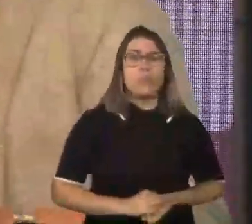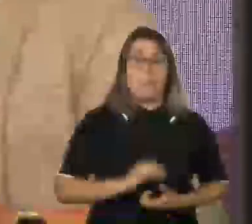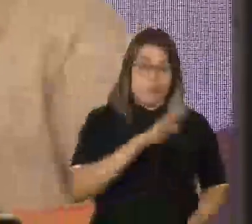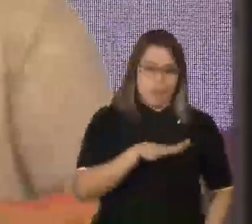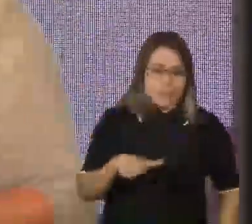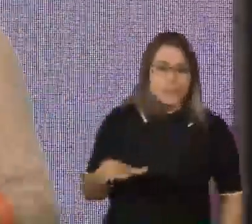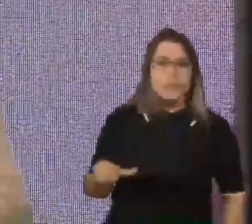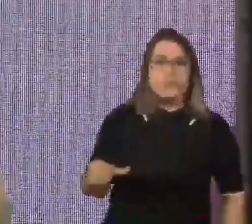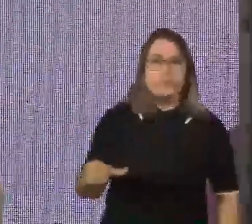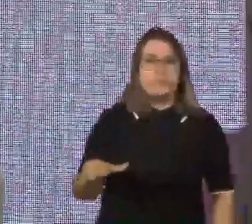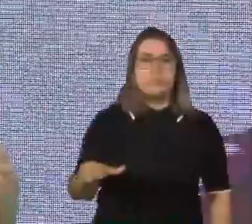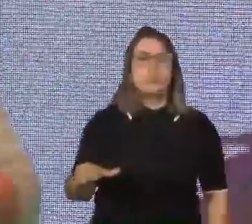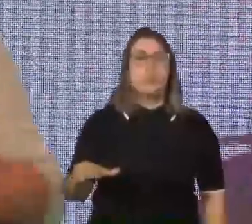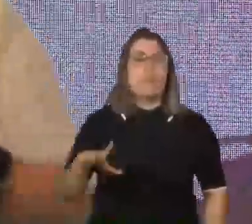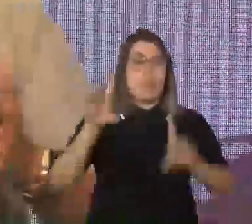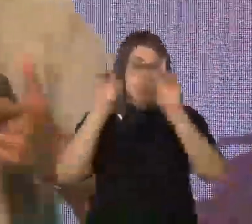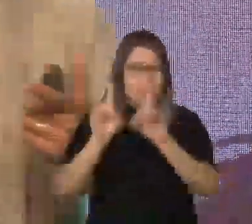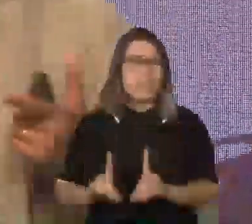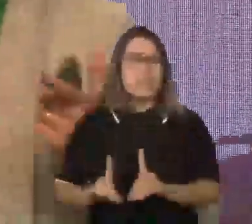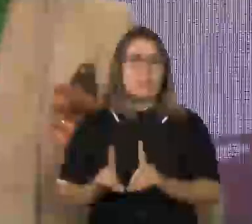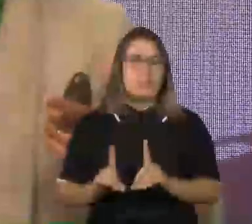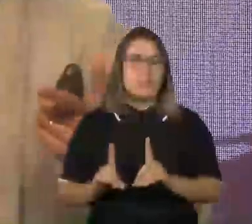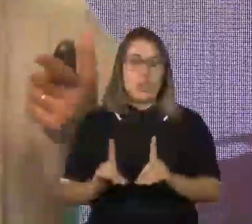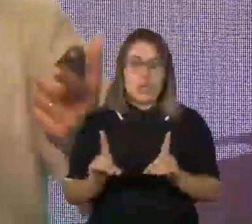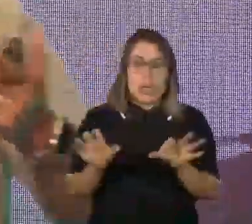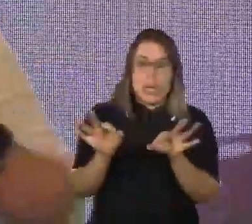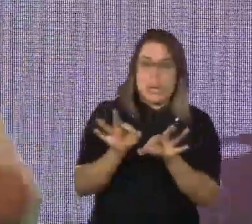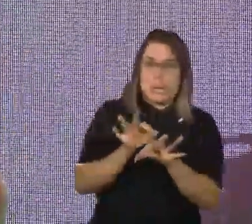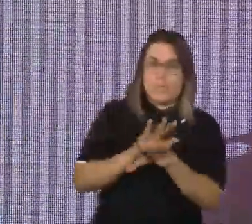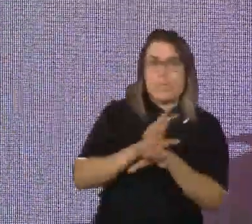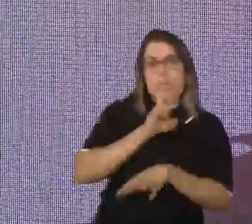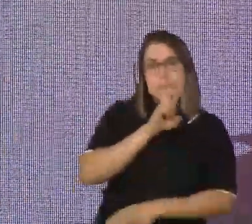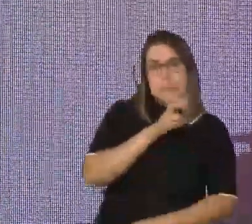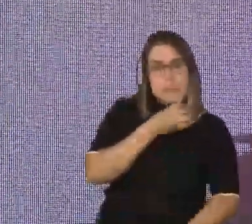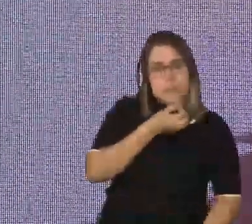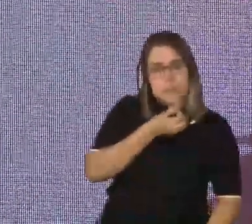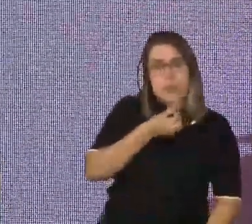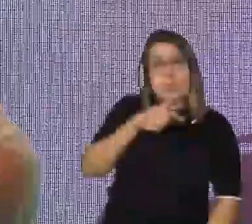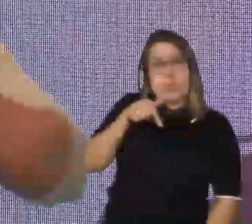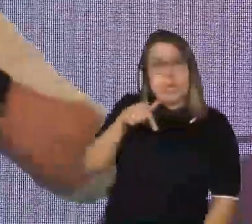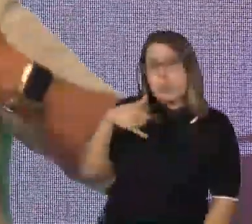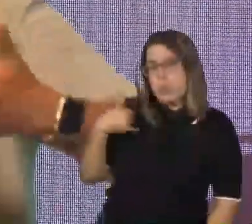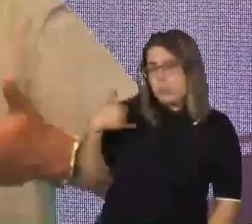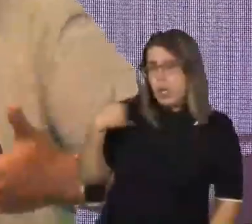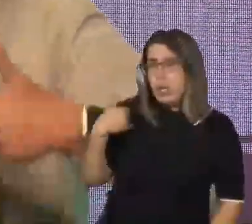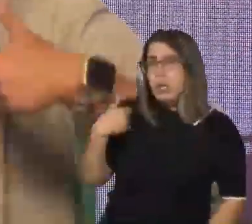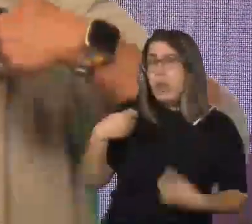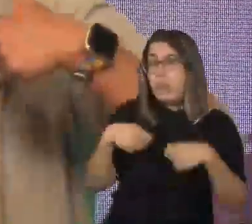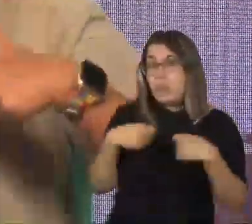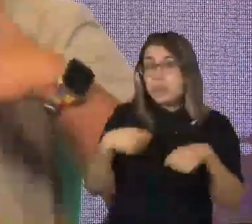uma criança apresenta uma deficiência, no fechamento do ciclo da alfabetização, com 5, 6, 7 anos de idade, ela tem a